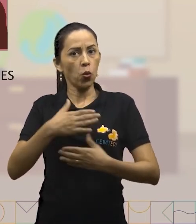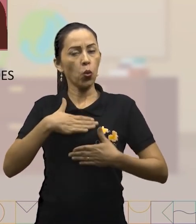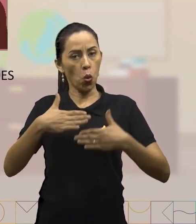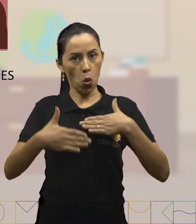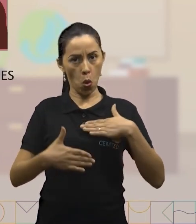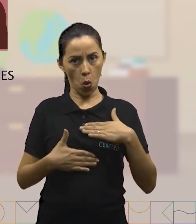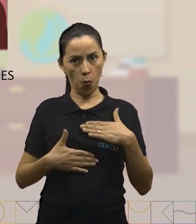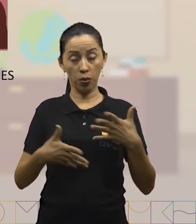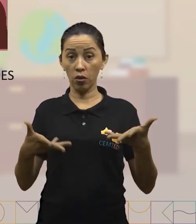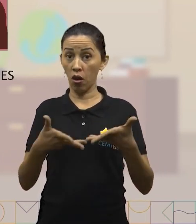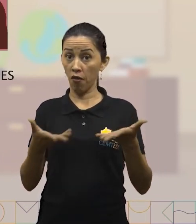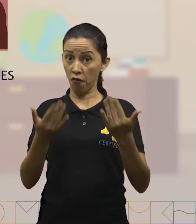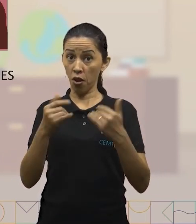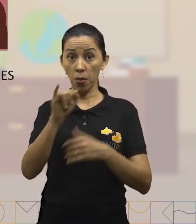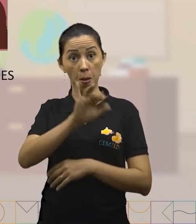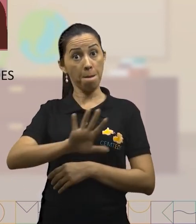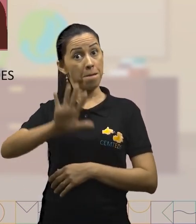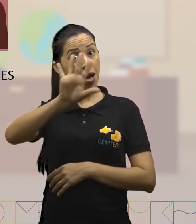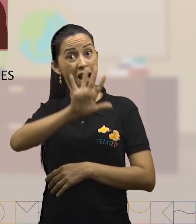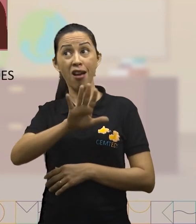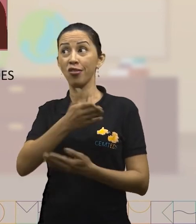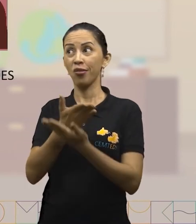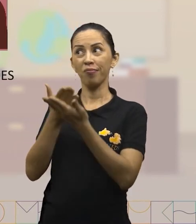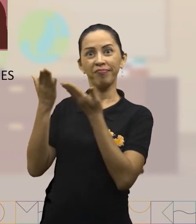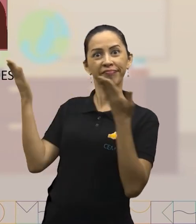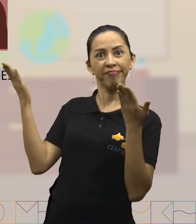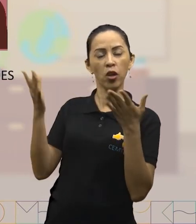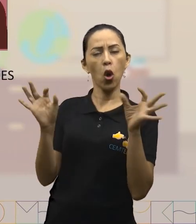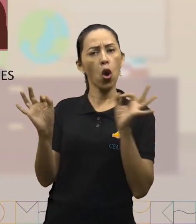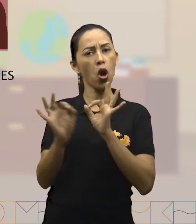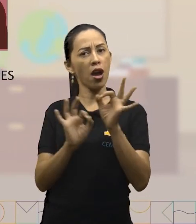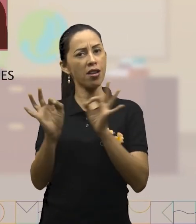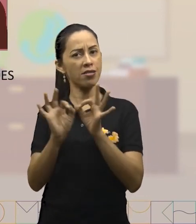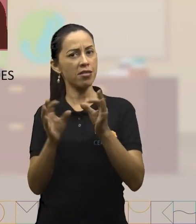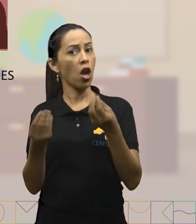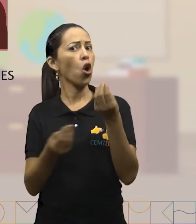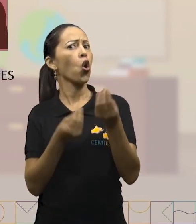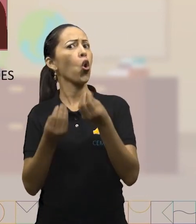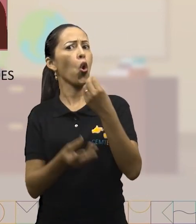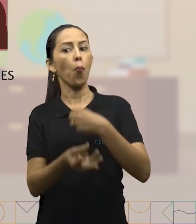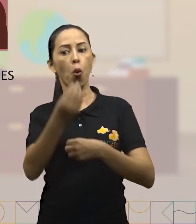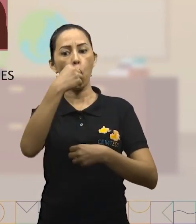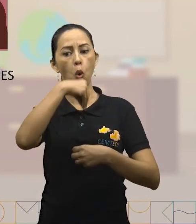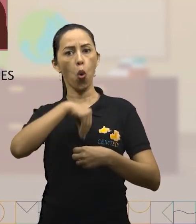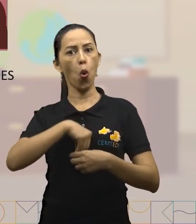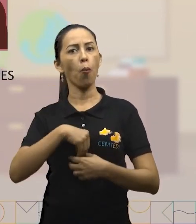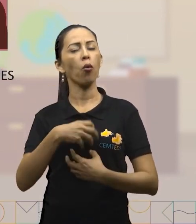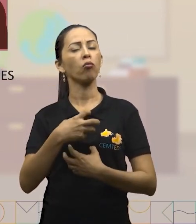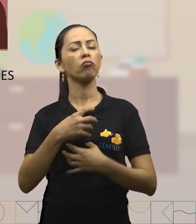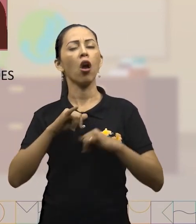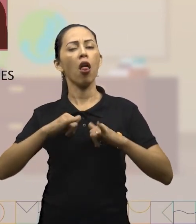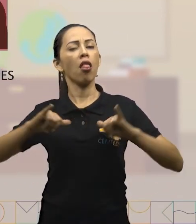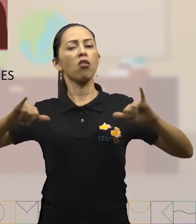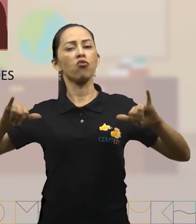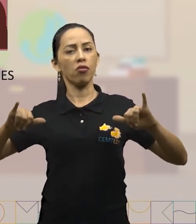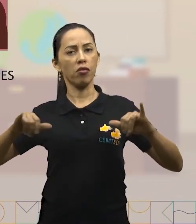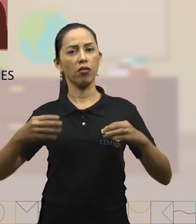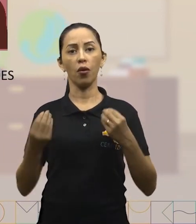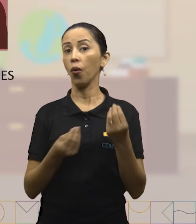processo, reorganize as imagens abaixo, mostrando como o corpo obtém energia. Então, temos a imagem de